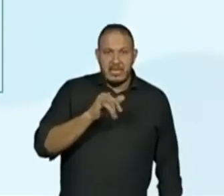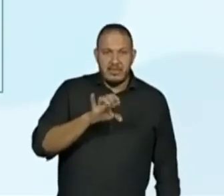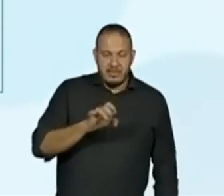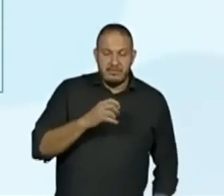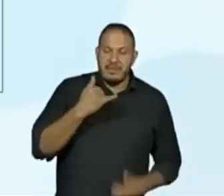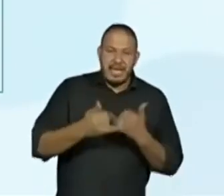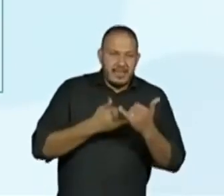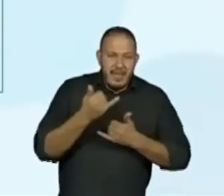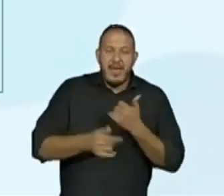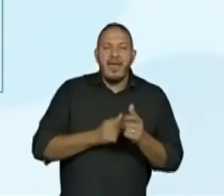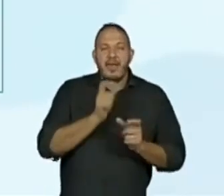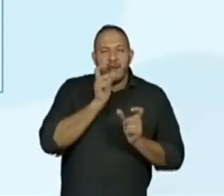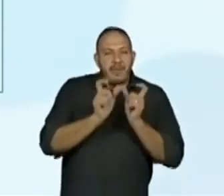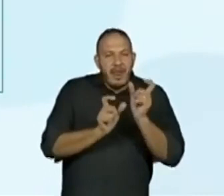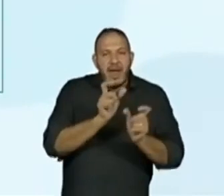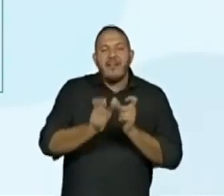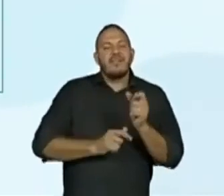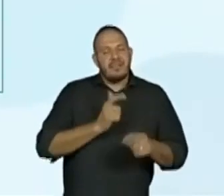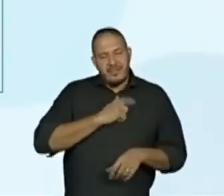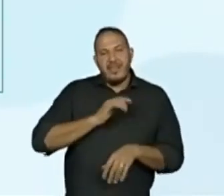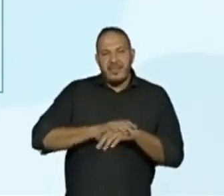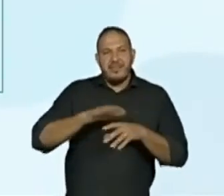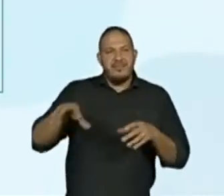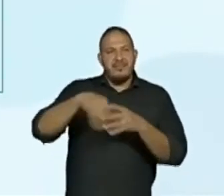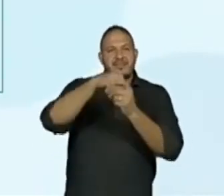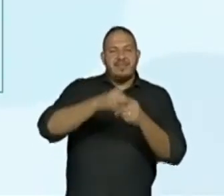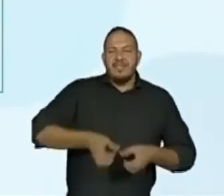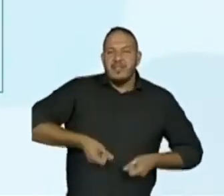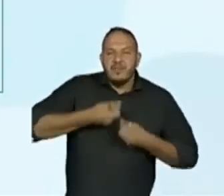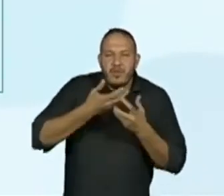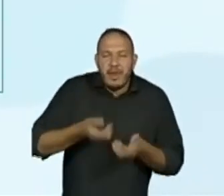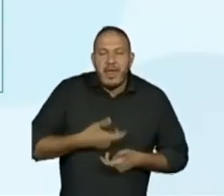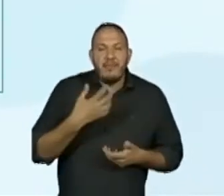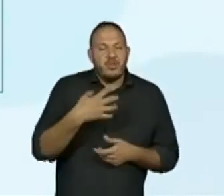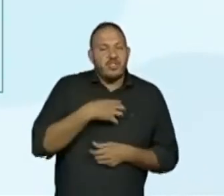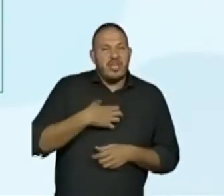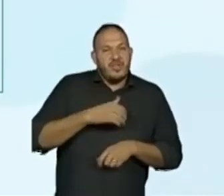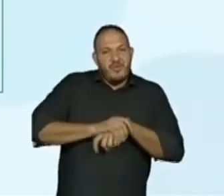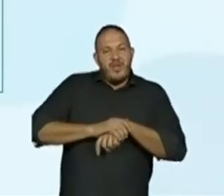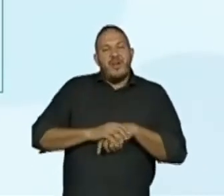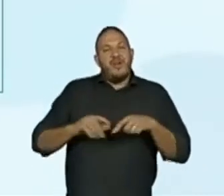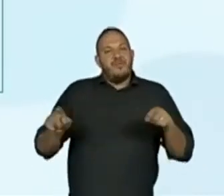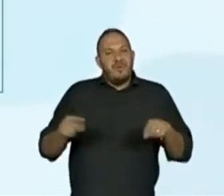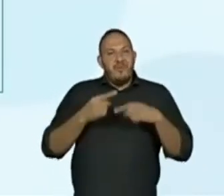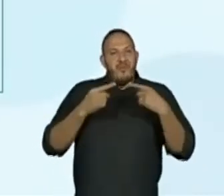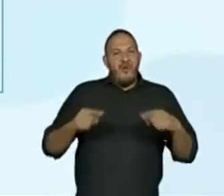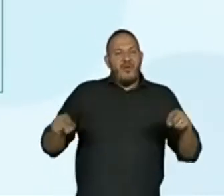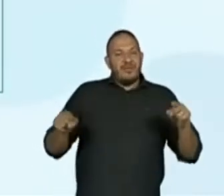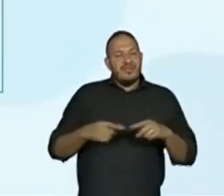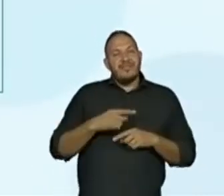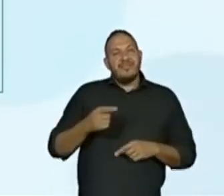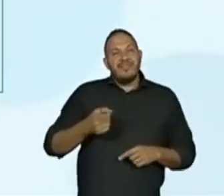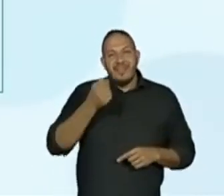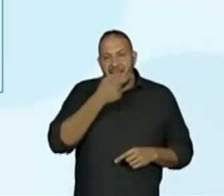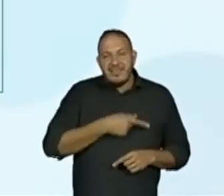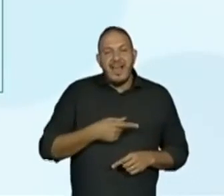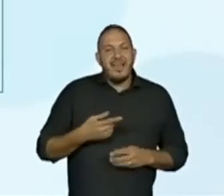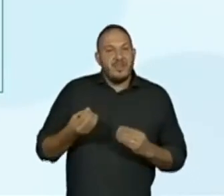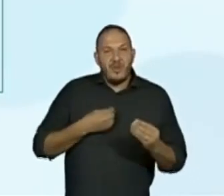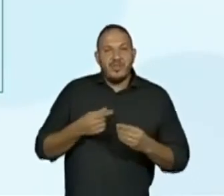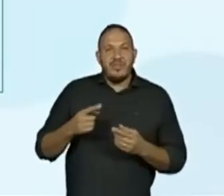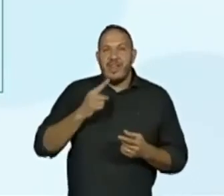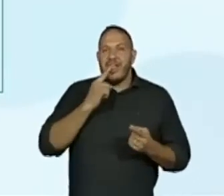que está presente nesse poema. De um jeito musical e engraçado com o